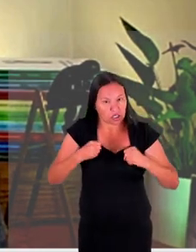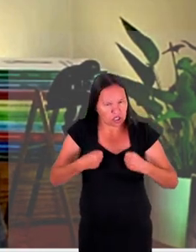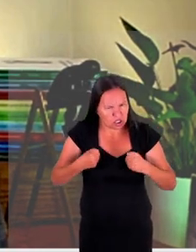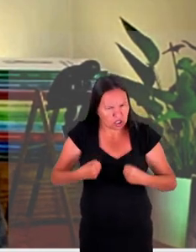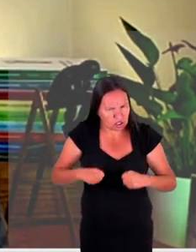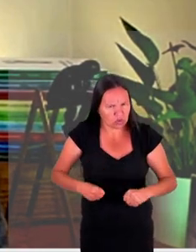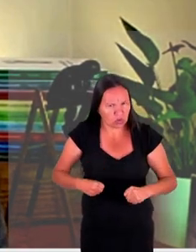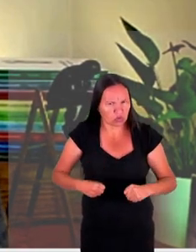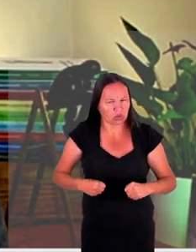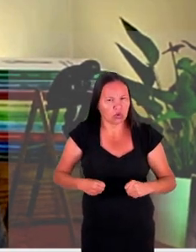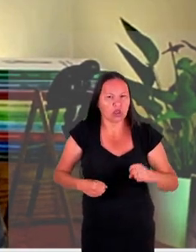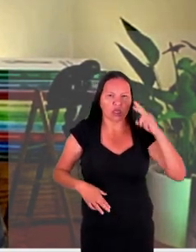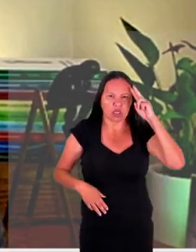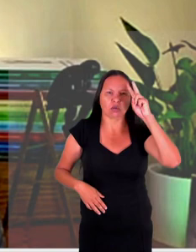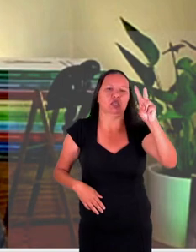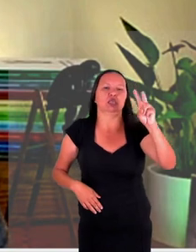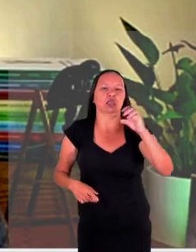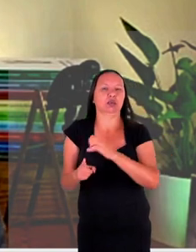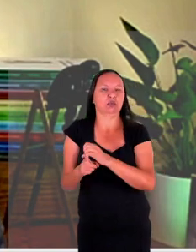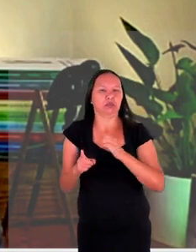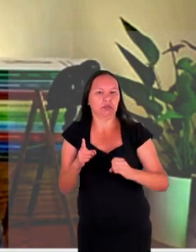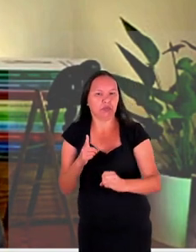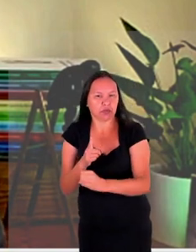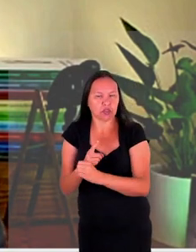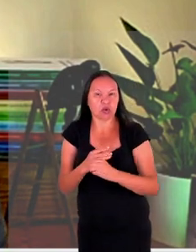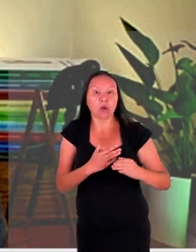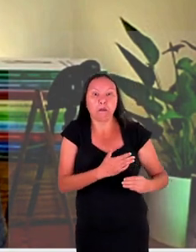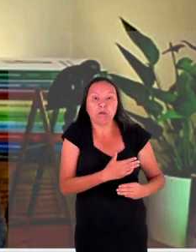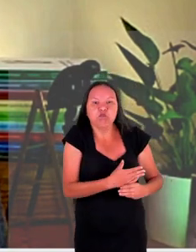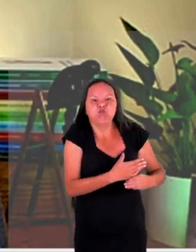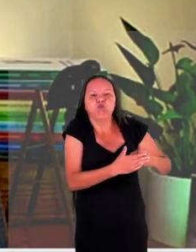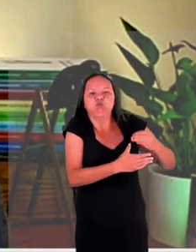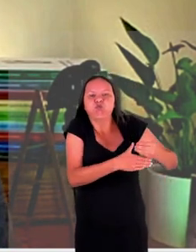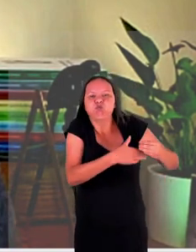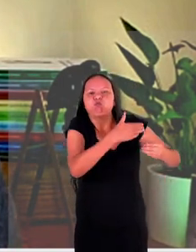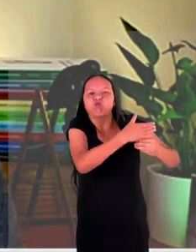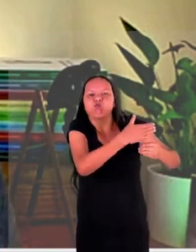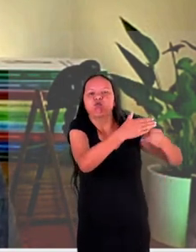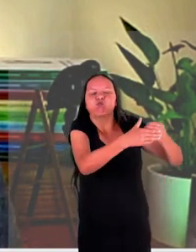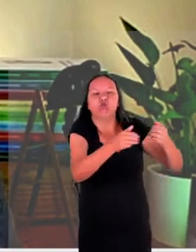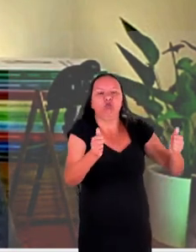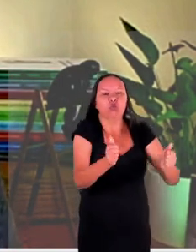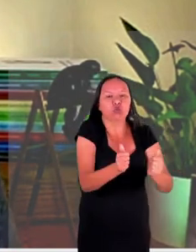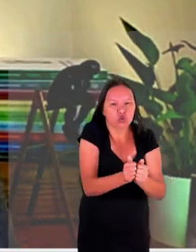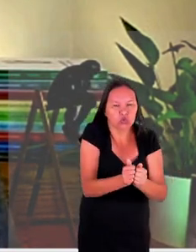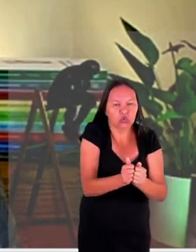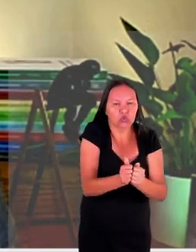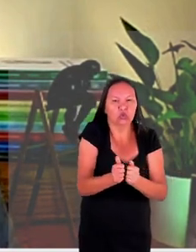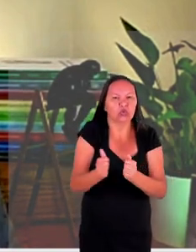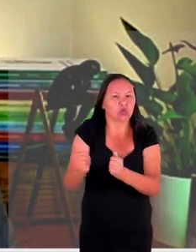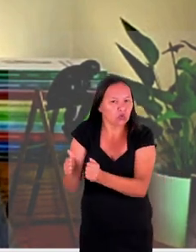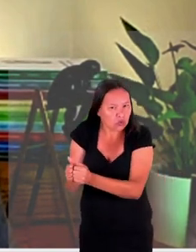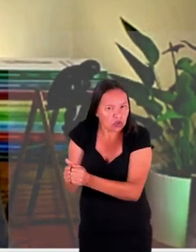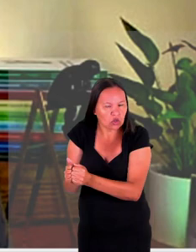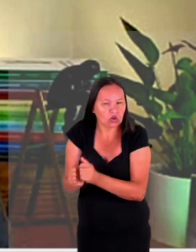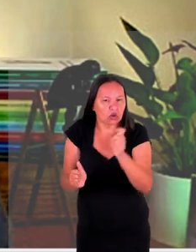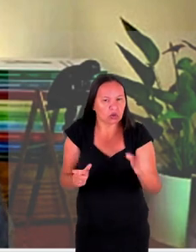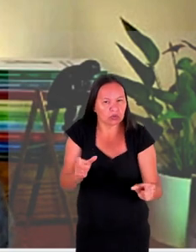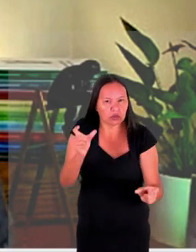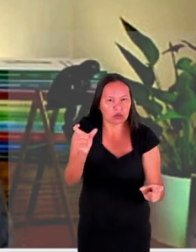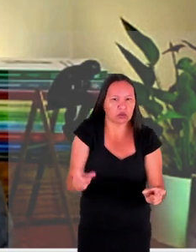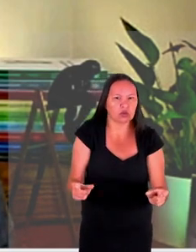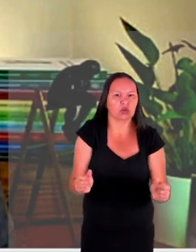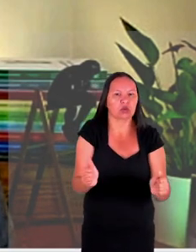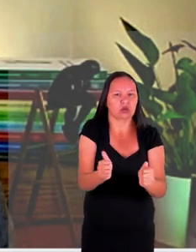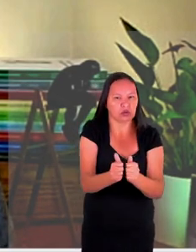somos seres sociáveis somos seres que crescemos uns com os outros e quando em contato com um refugiado